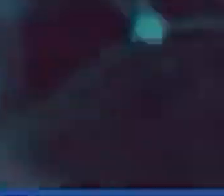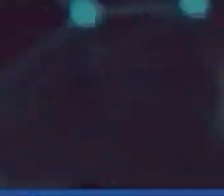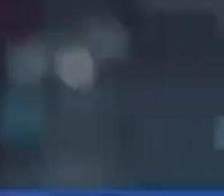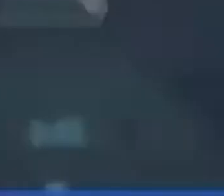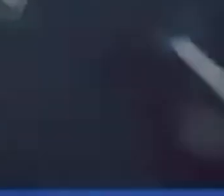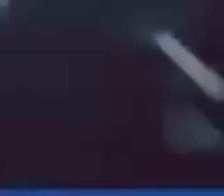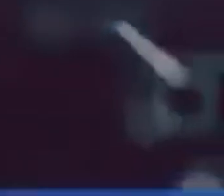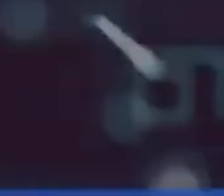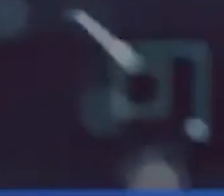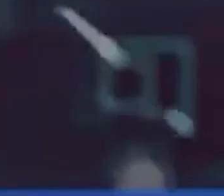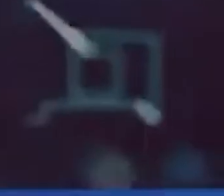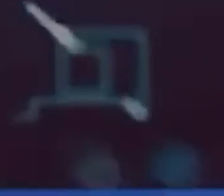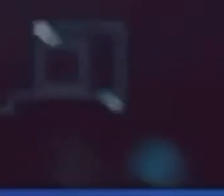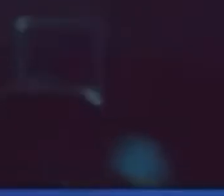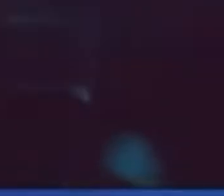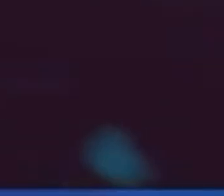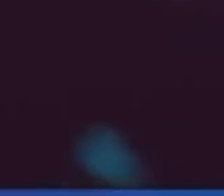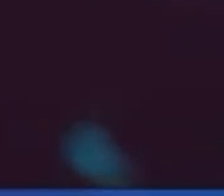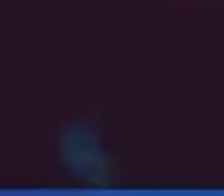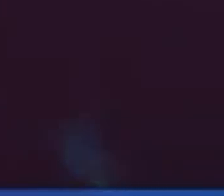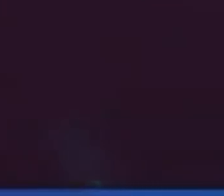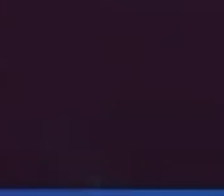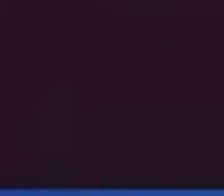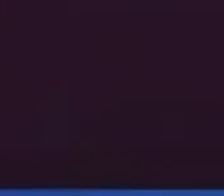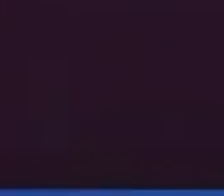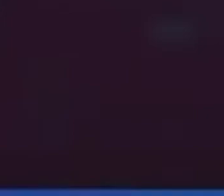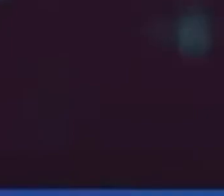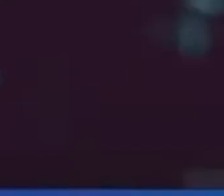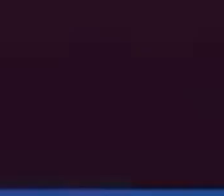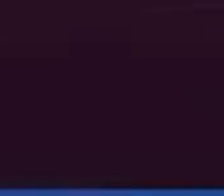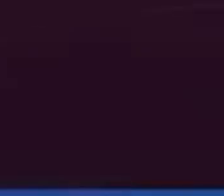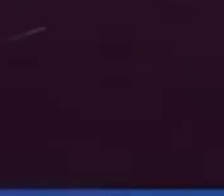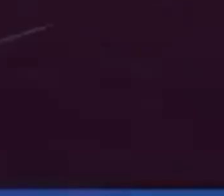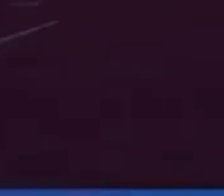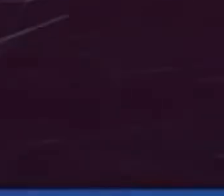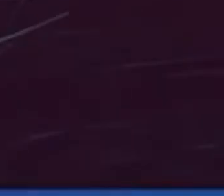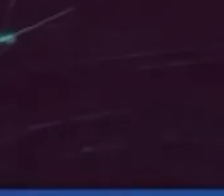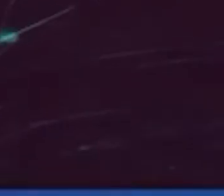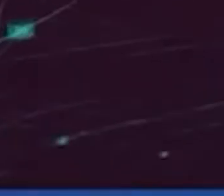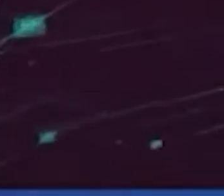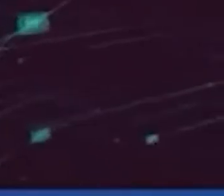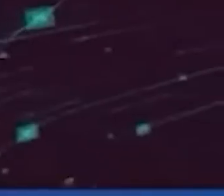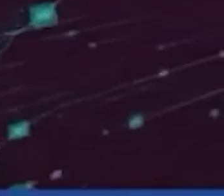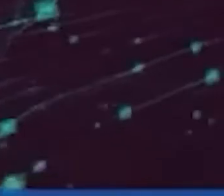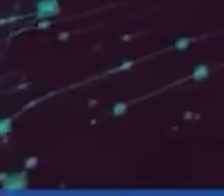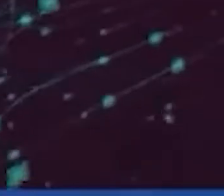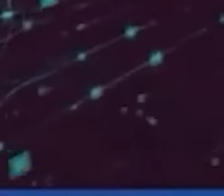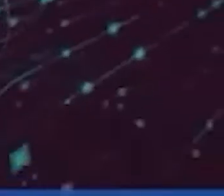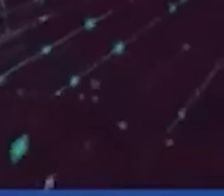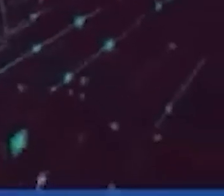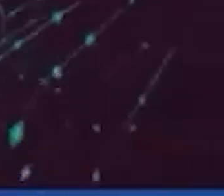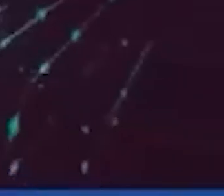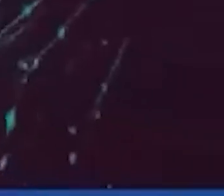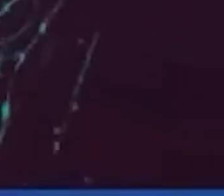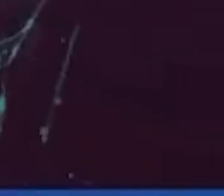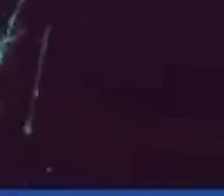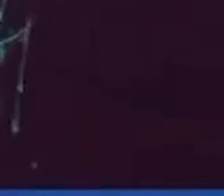mais de 100 indicadores, o que nos permite criar um perfil customizado para encontrar problemas e oportunidades.